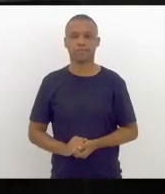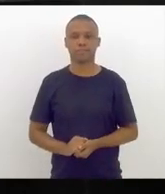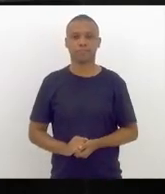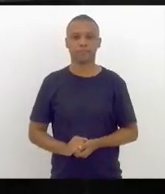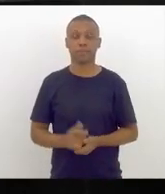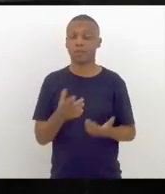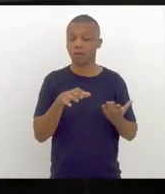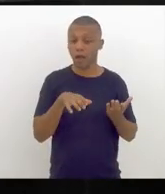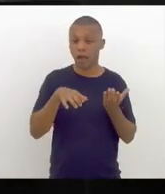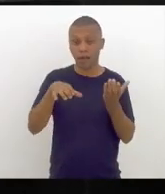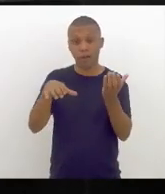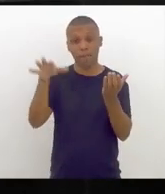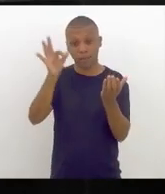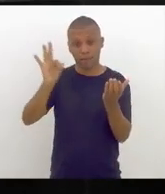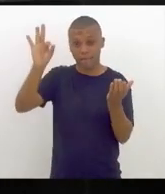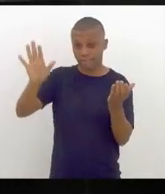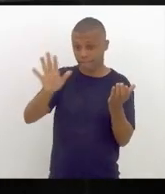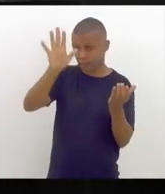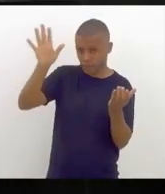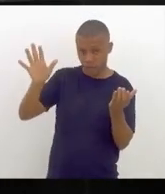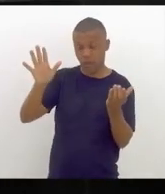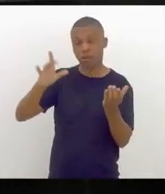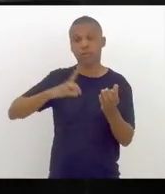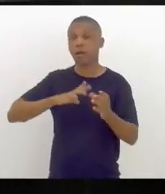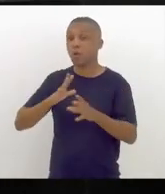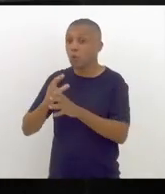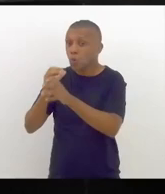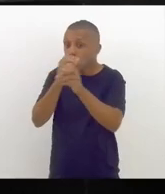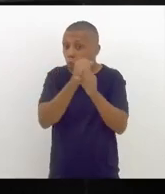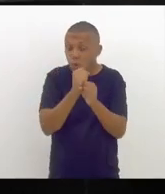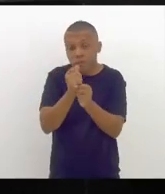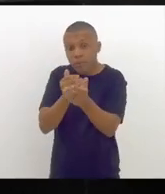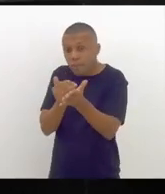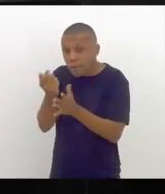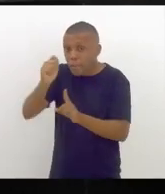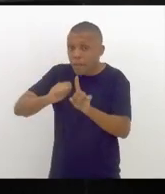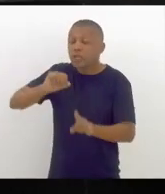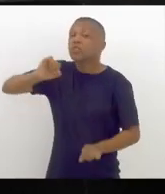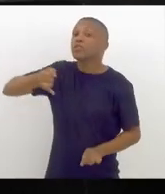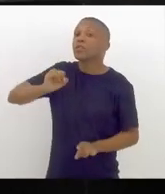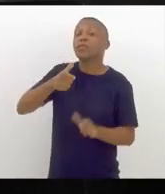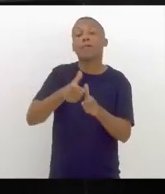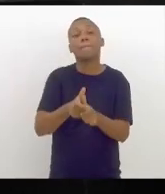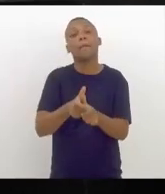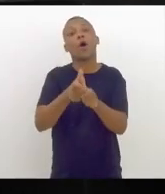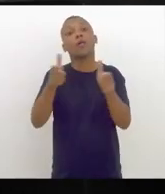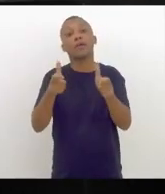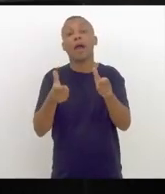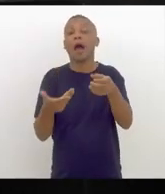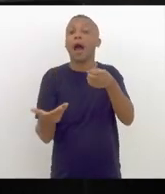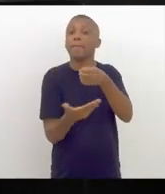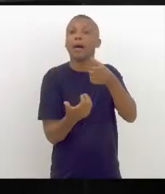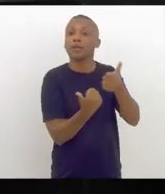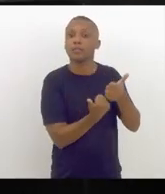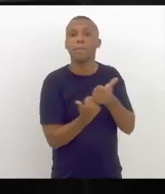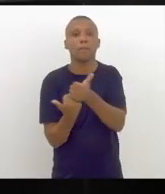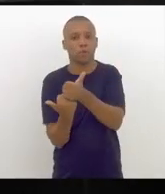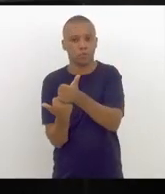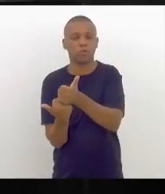Câmara Federal, ela será composta, a partir de janeiro, da grande maioria da base de apoio